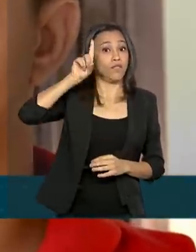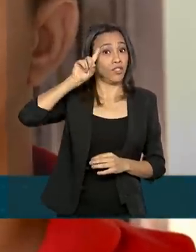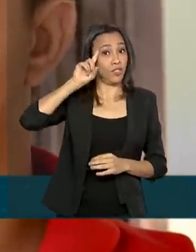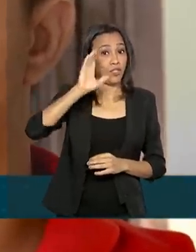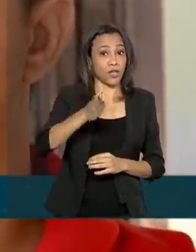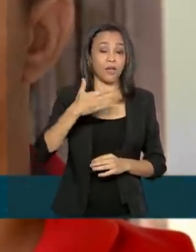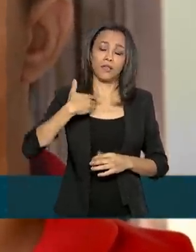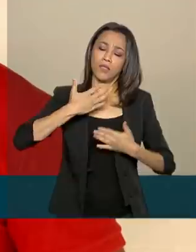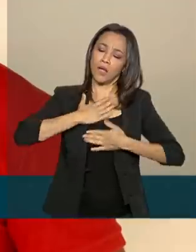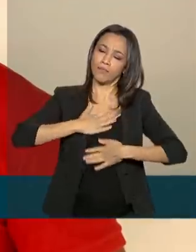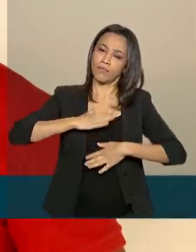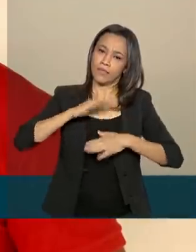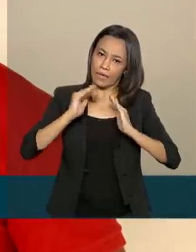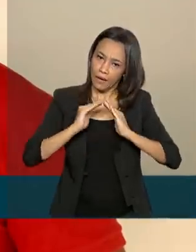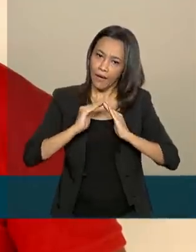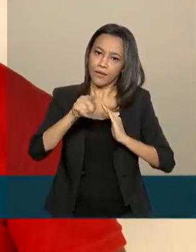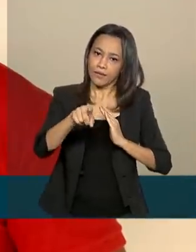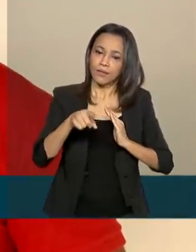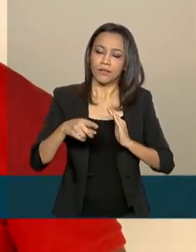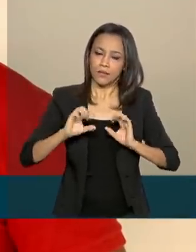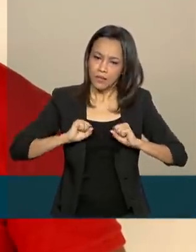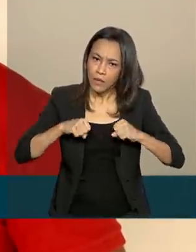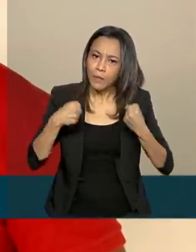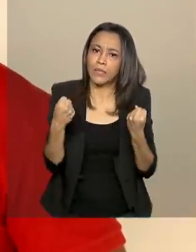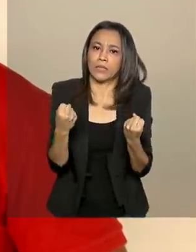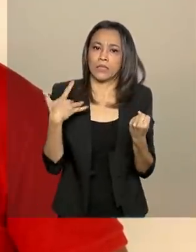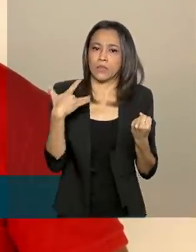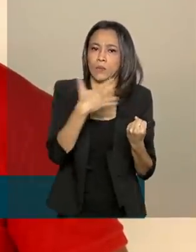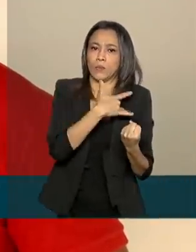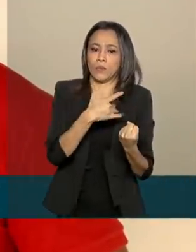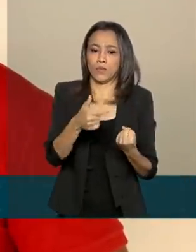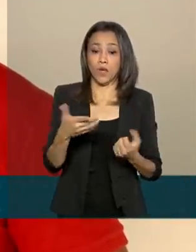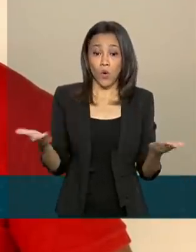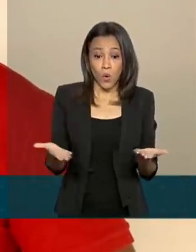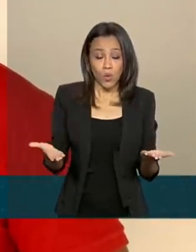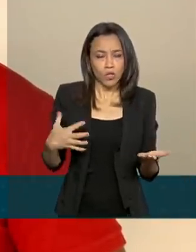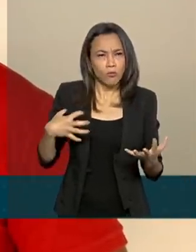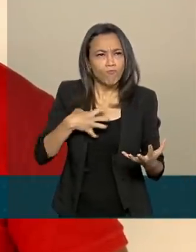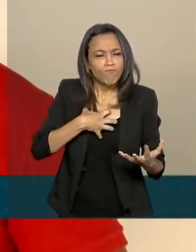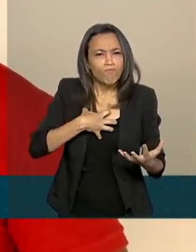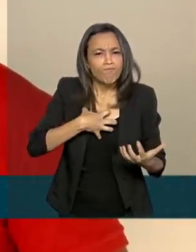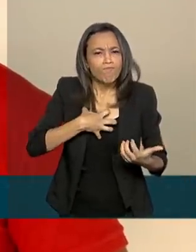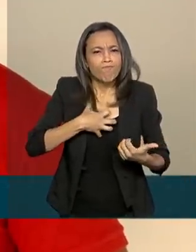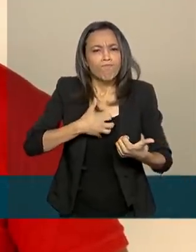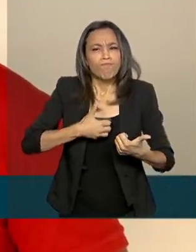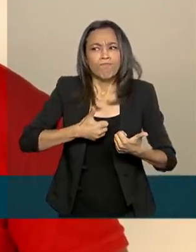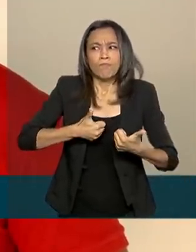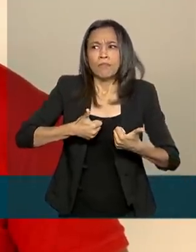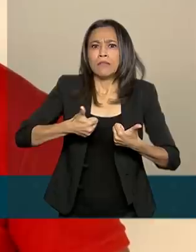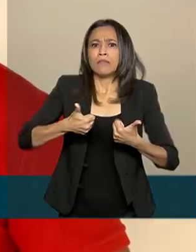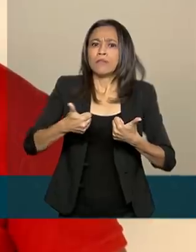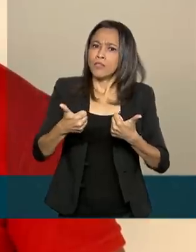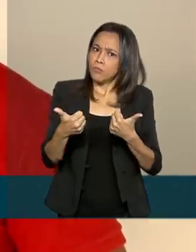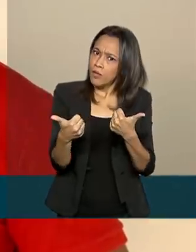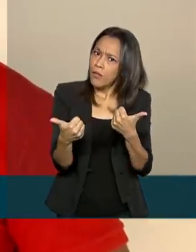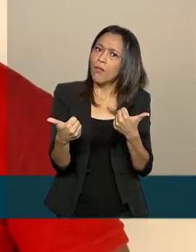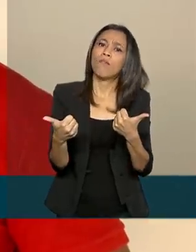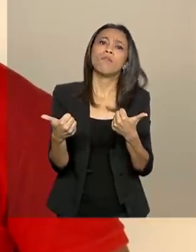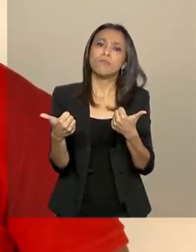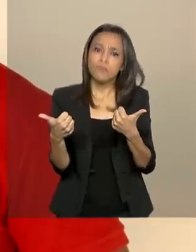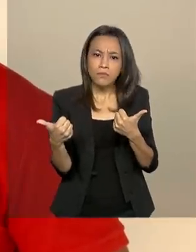recuperando em casa. Hoje eu estou me sentindo cada dia melhor. Meus exames laboratoriais